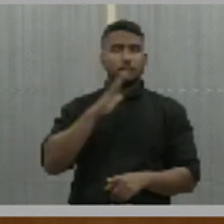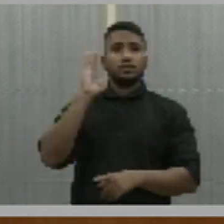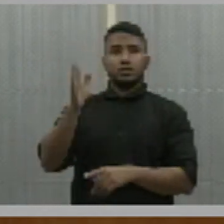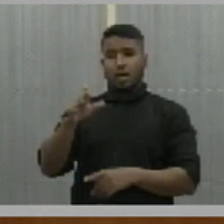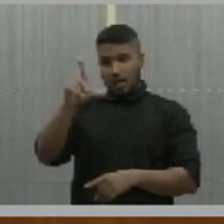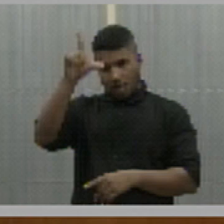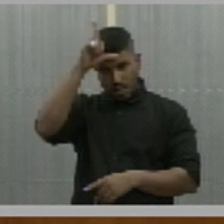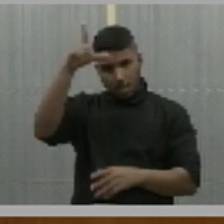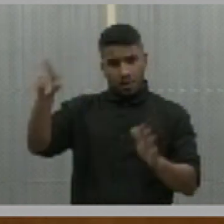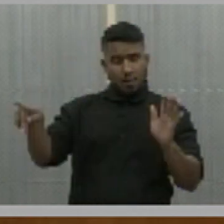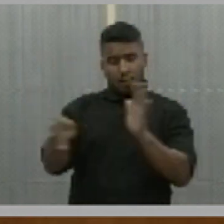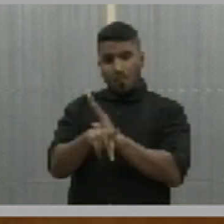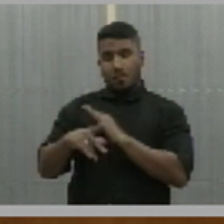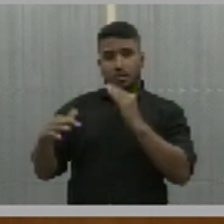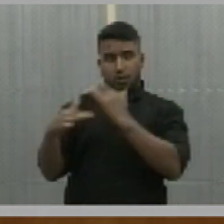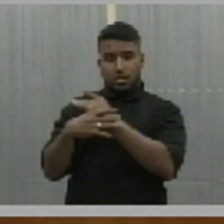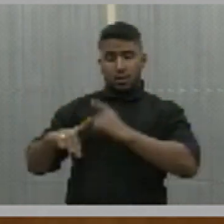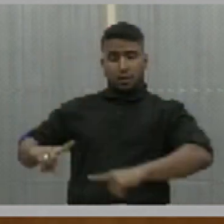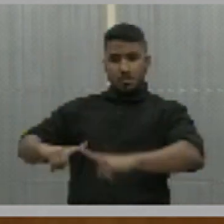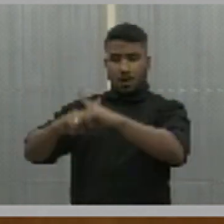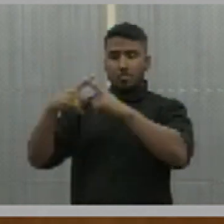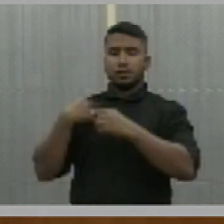lideranças do município de Campo Maior